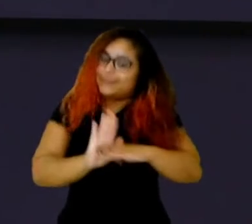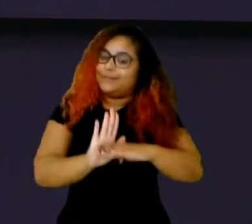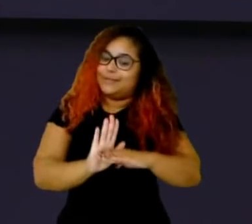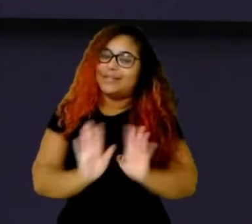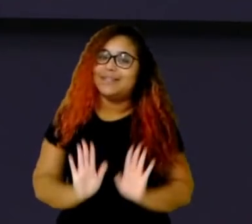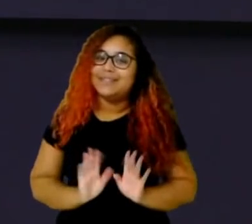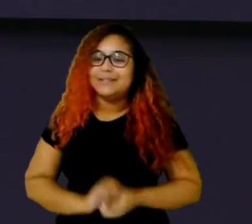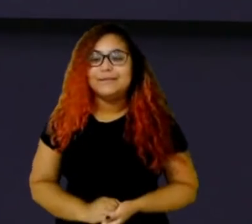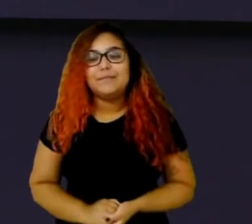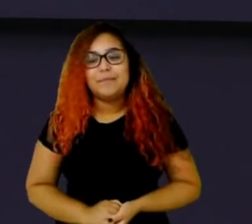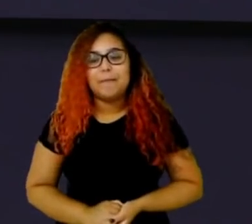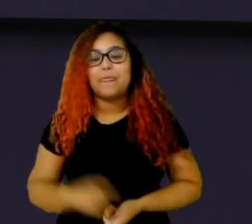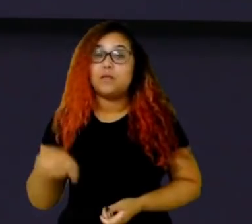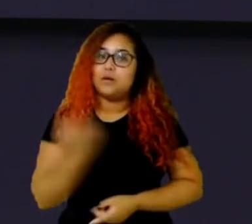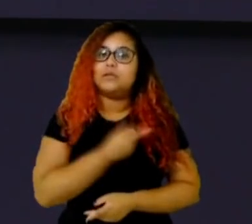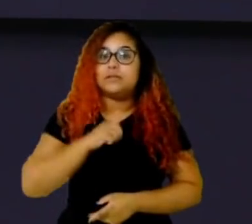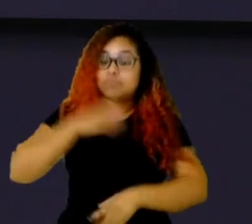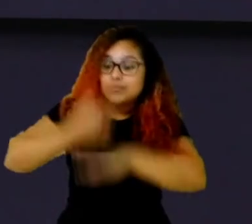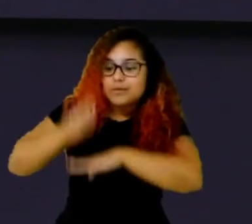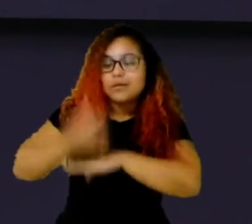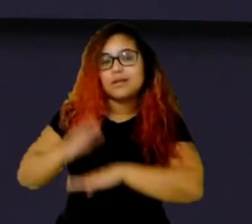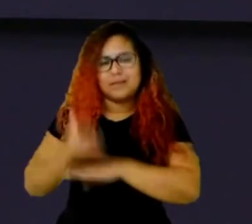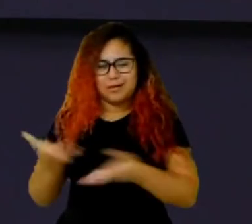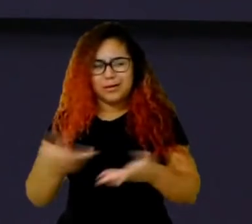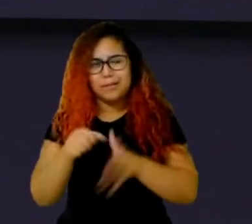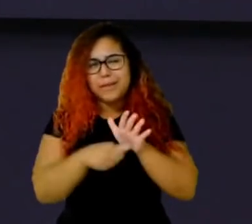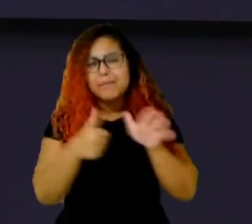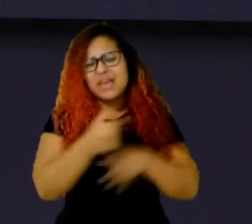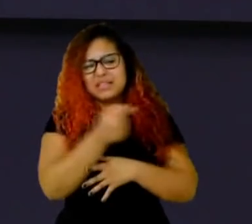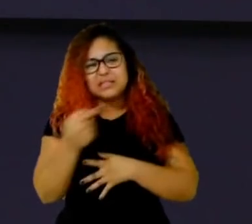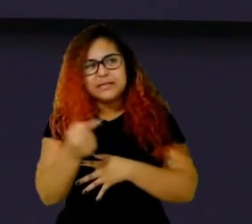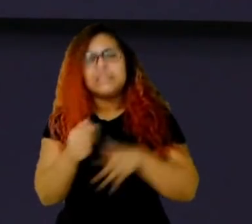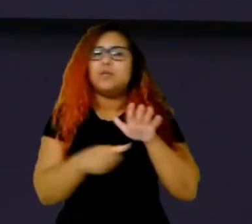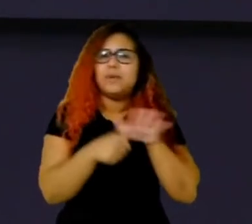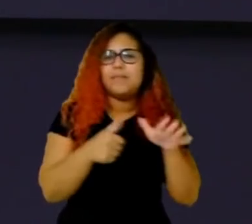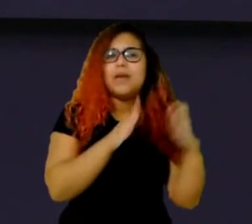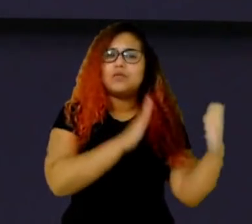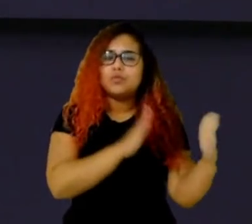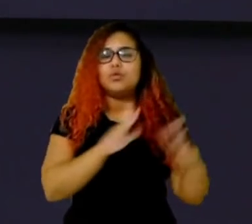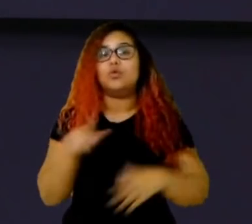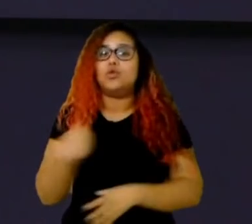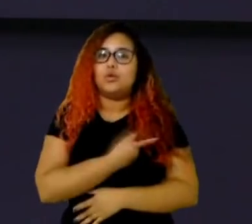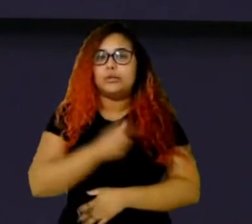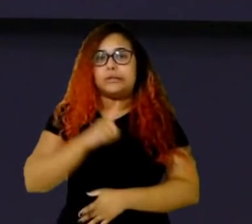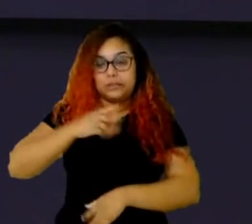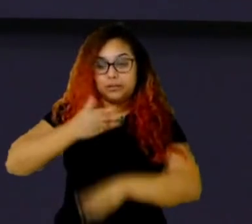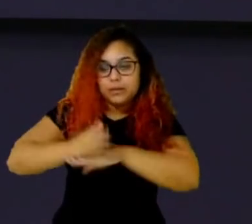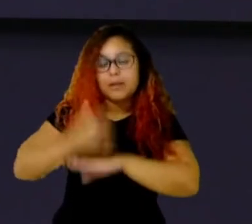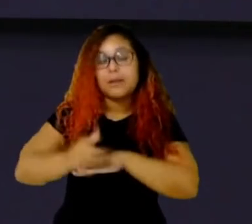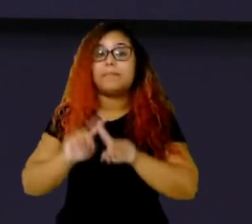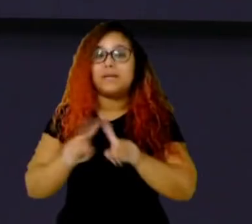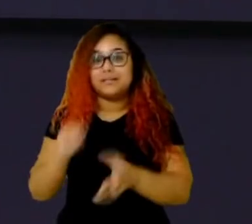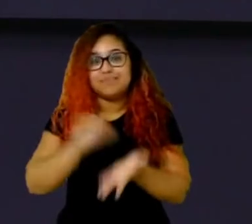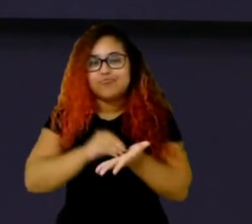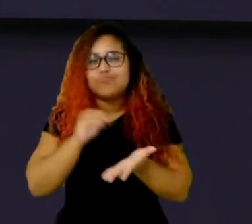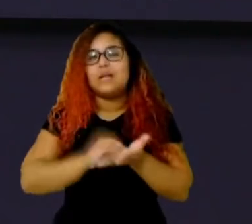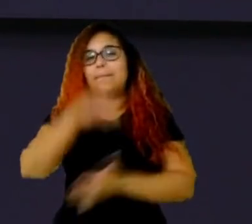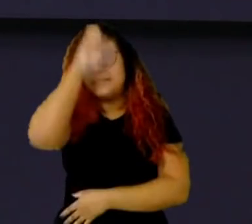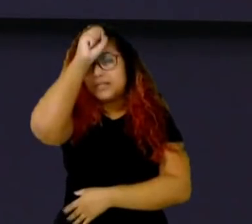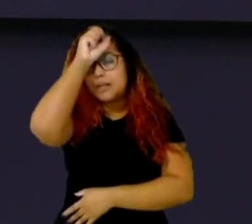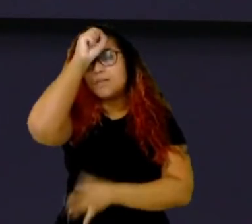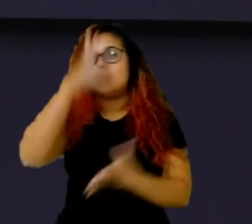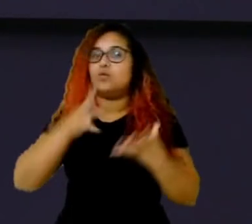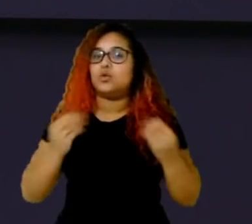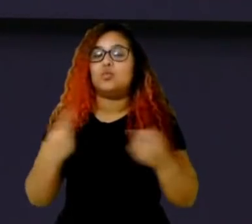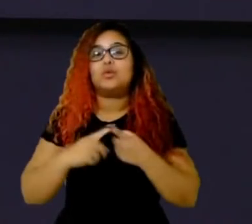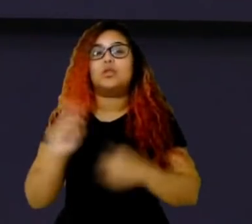primeira semana, nesse primeiro turno, na verdade, né, eu acho que a gente ainda tem muito a aprender, né, a gente é um time razoavelmente novo e